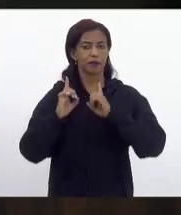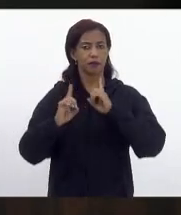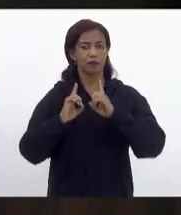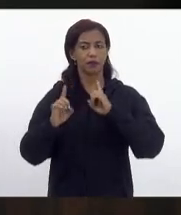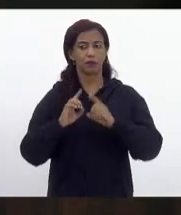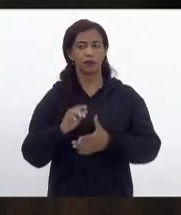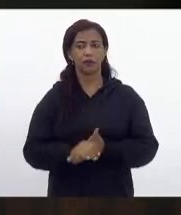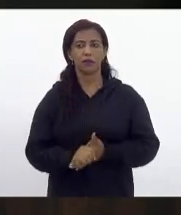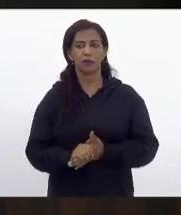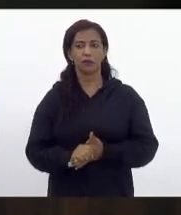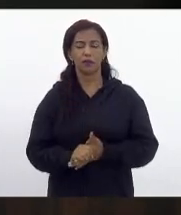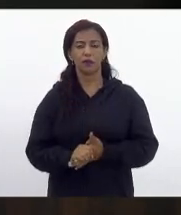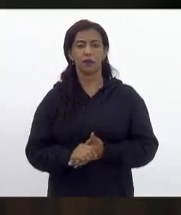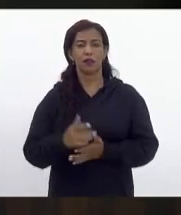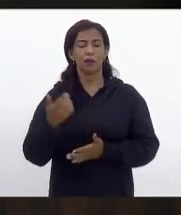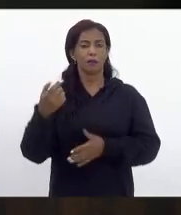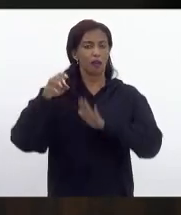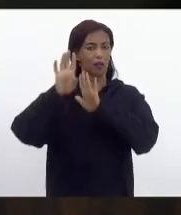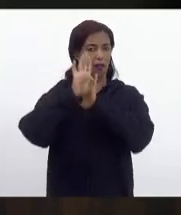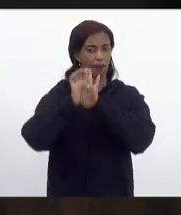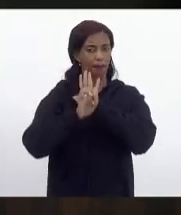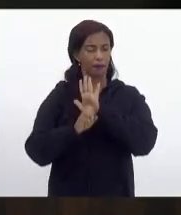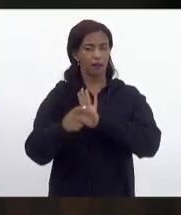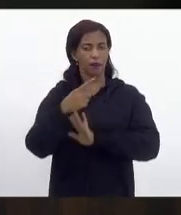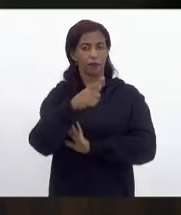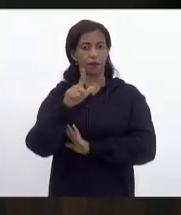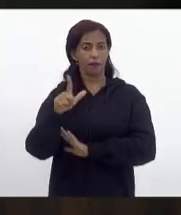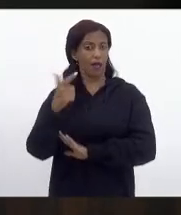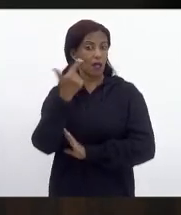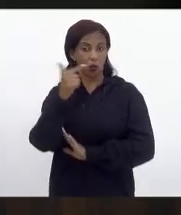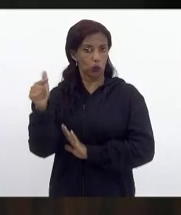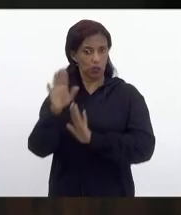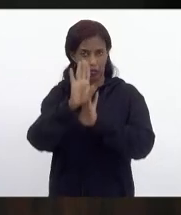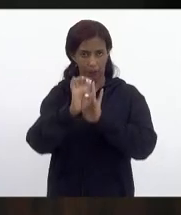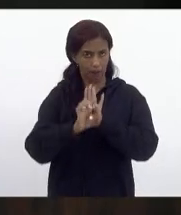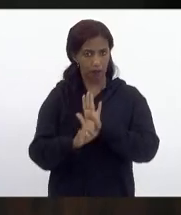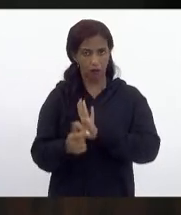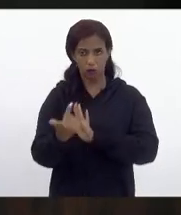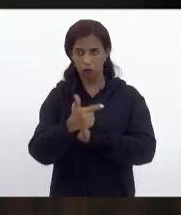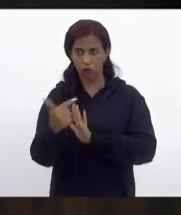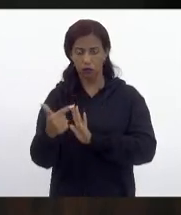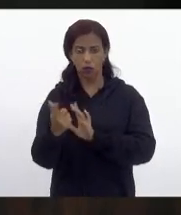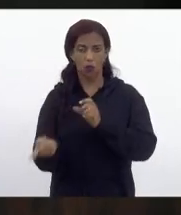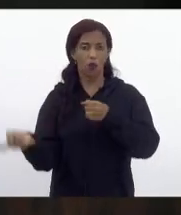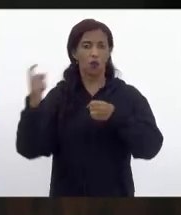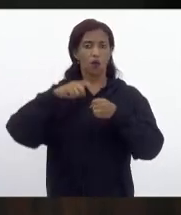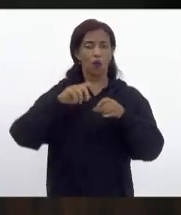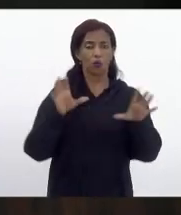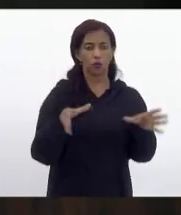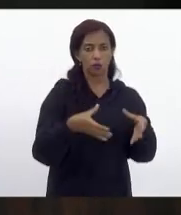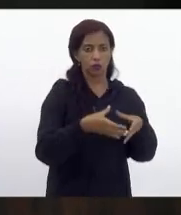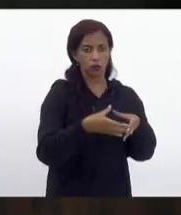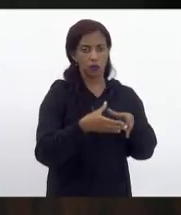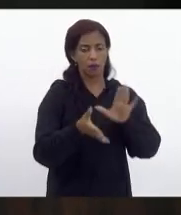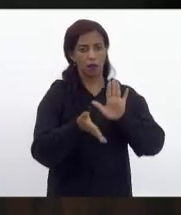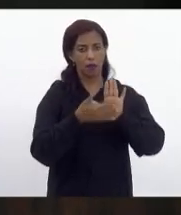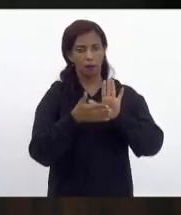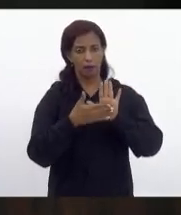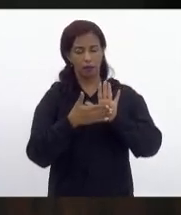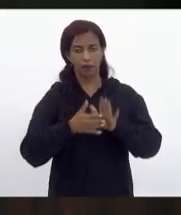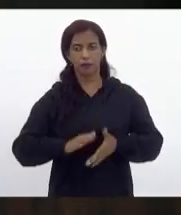três dias, terceiro dia, para recebimento de emendas. O projeto não recebeu emenda. Retorna às comissões. Para aparecer